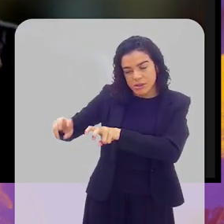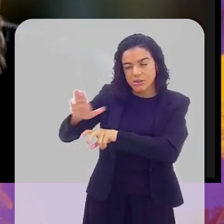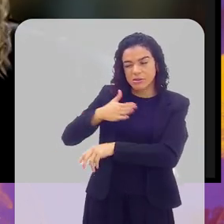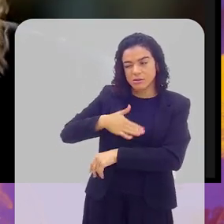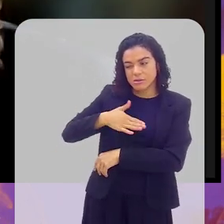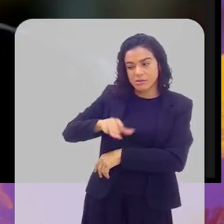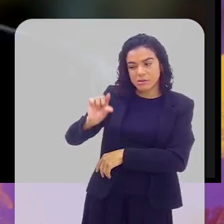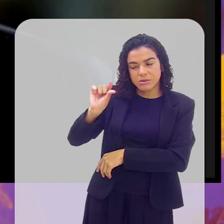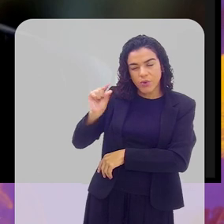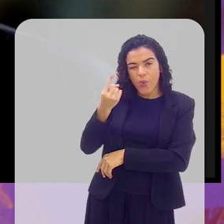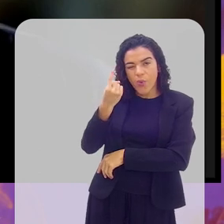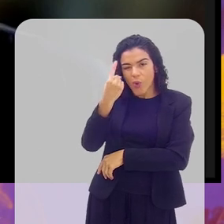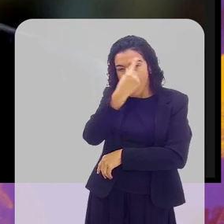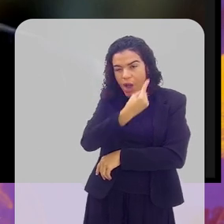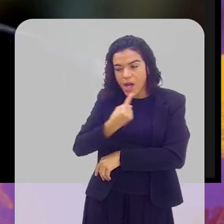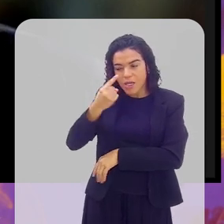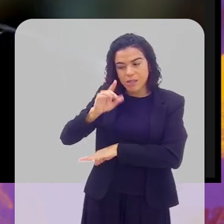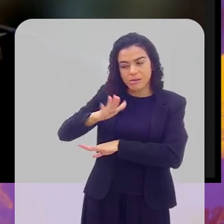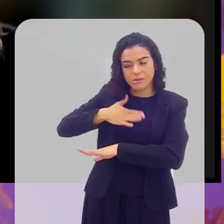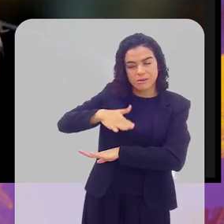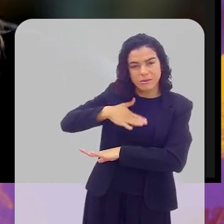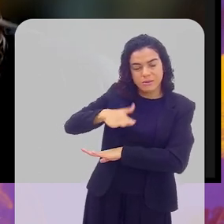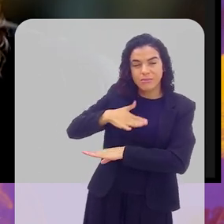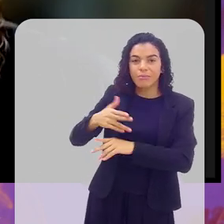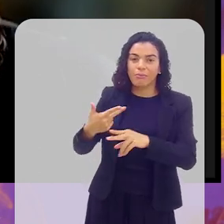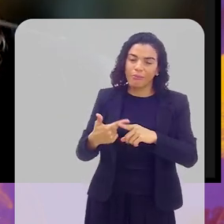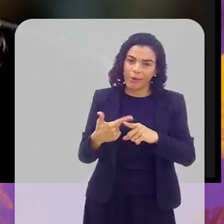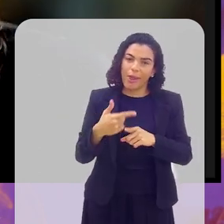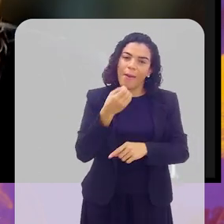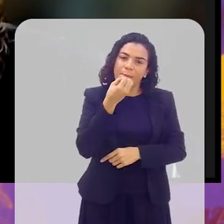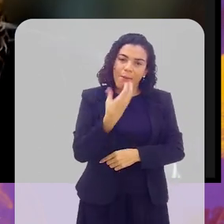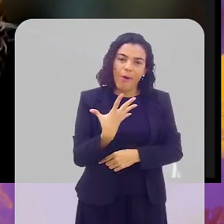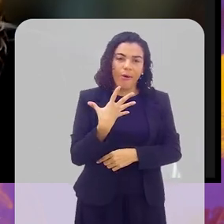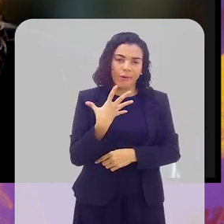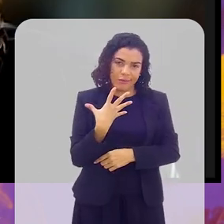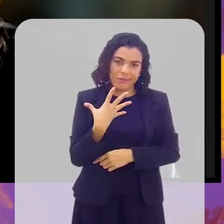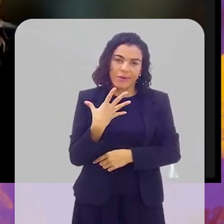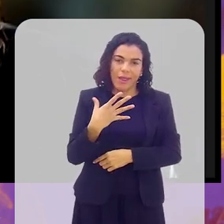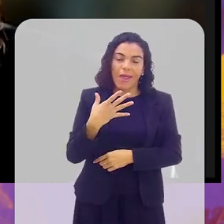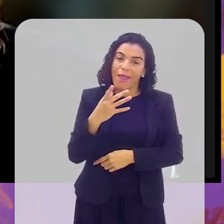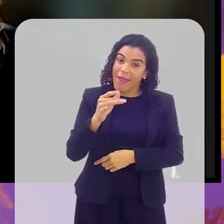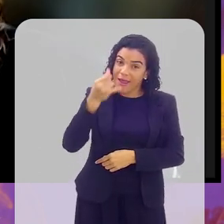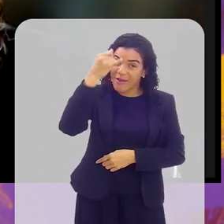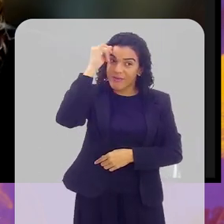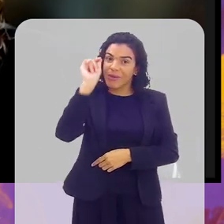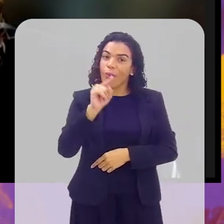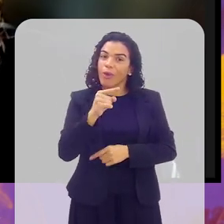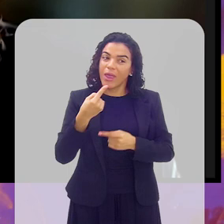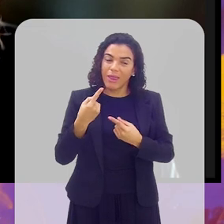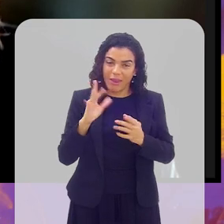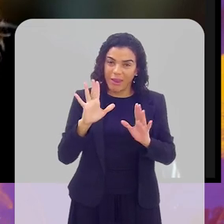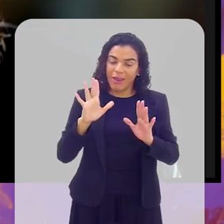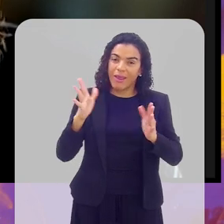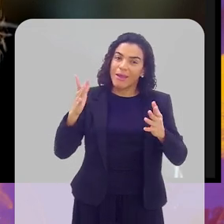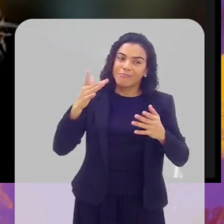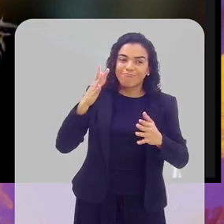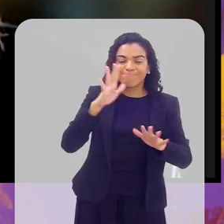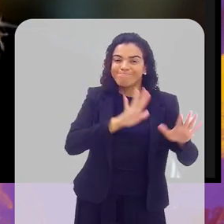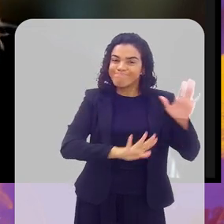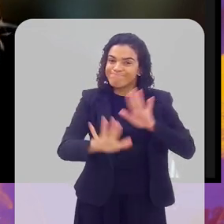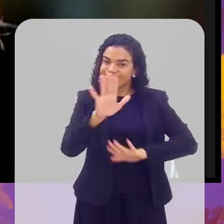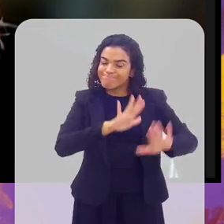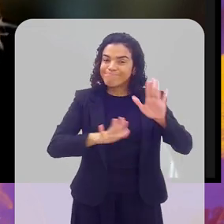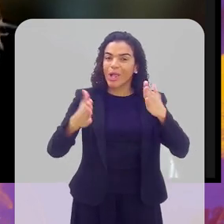hora, dar um tempinho, não jogar, esperar um pouco, que é sempre válido não desafiar ali